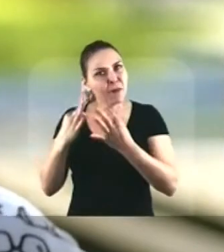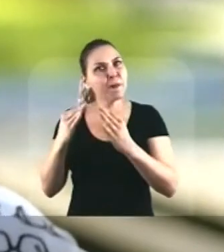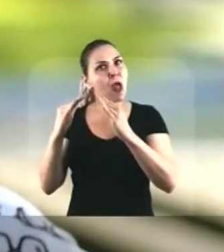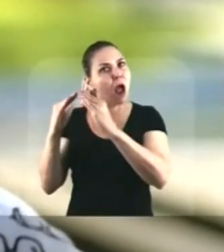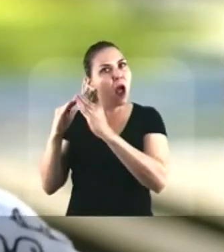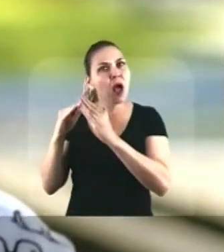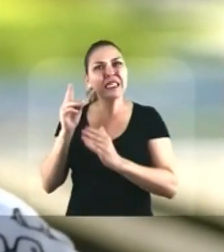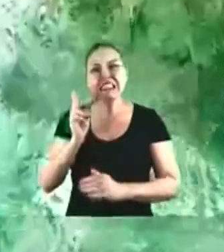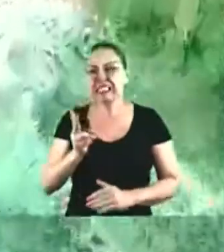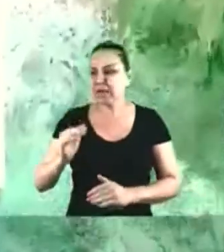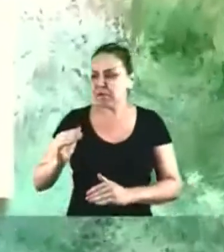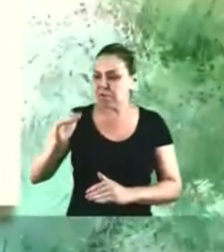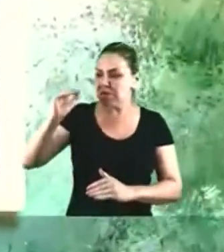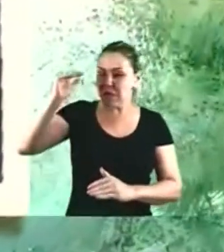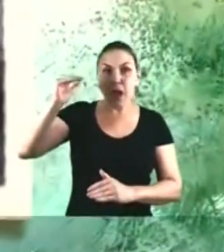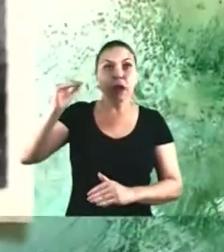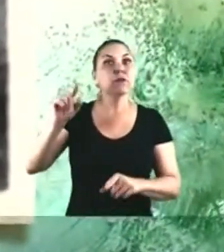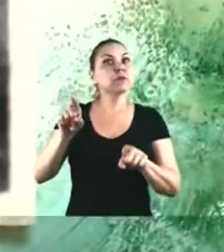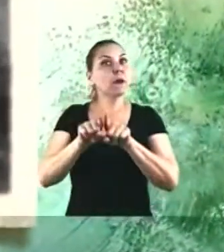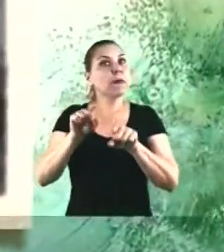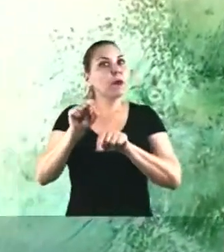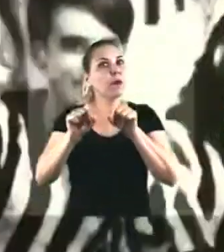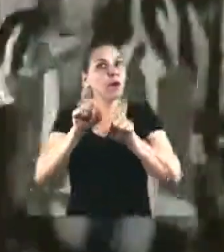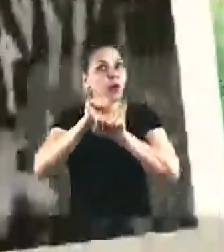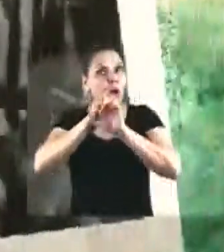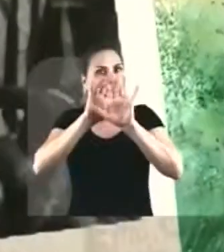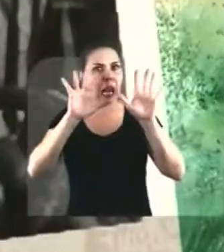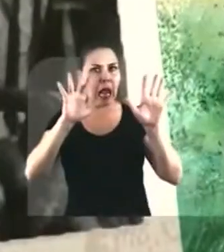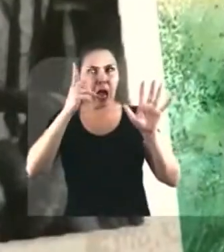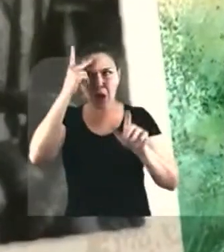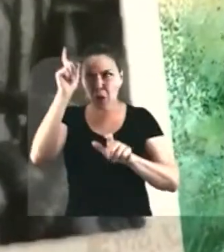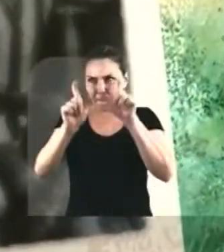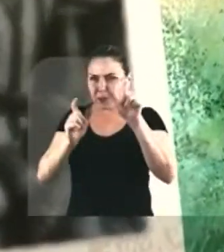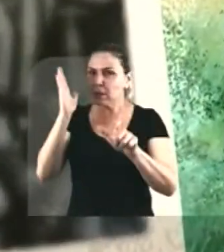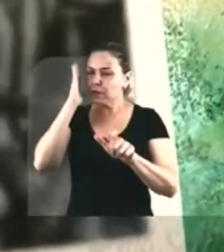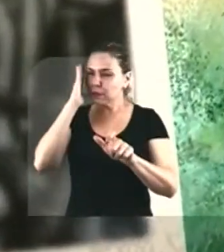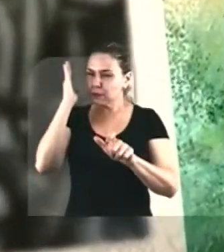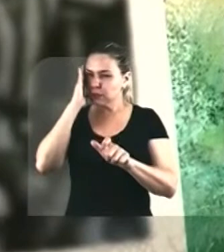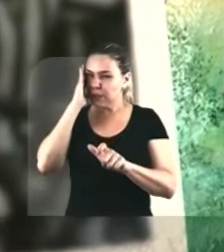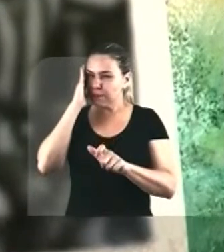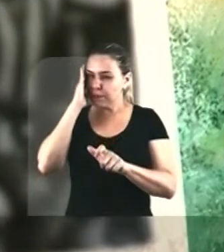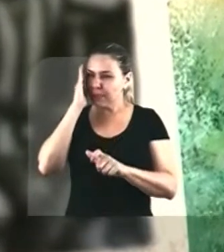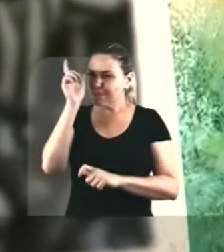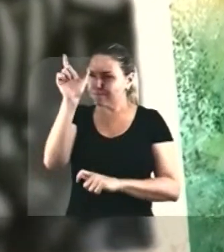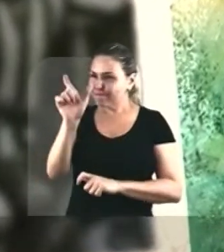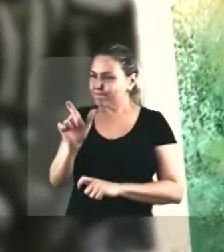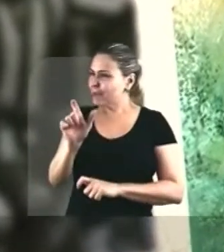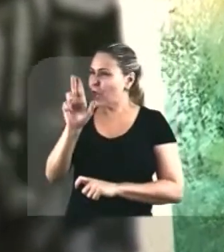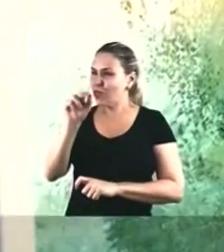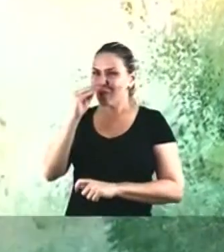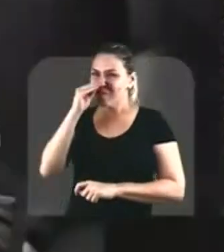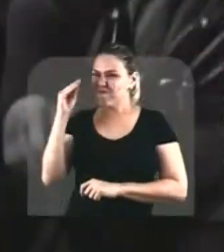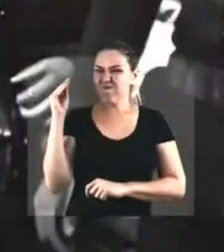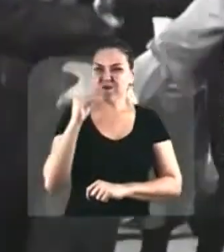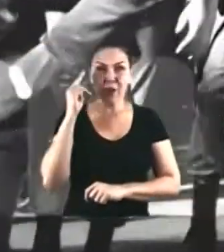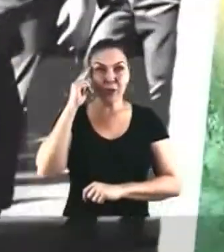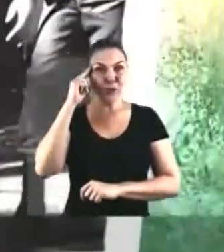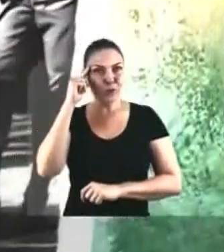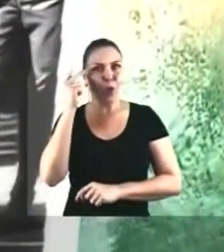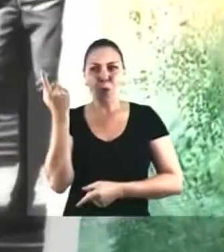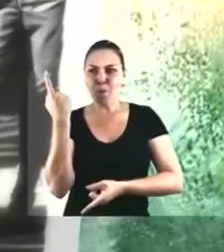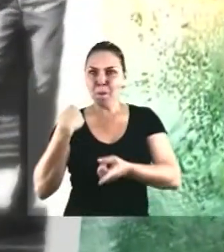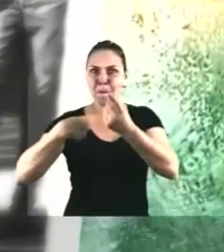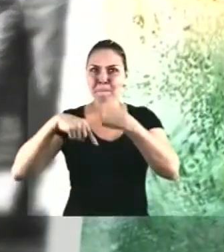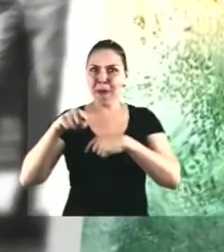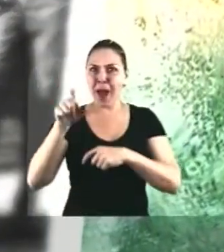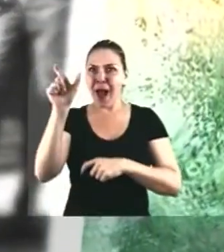Desde moleque E também estava ficando claro Para todos Que aquele menino Nunca desistiria dos seus sonhos E que um dia Ele se